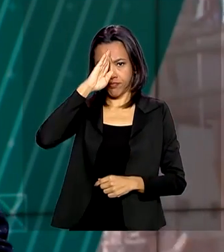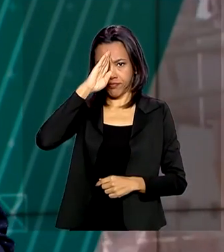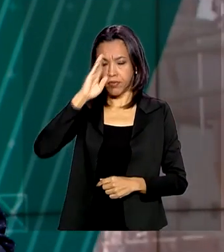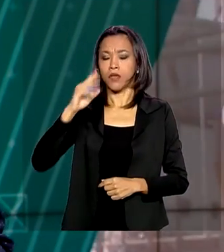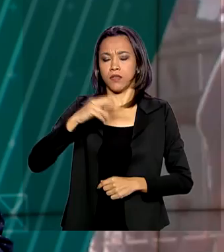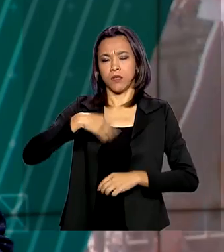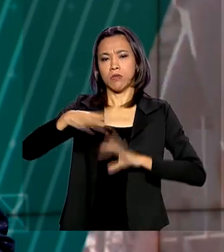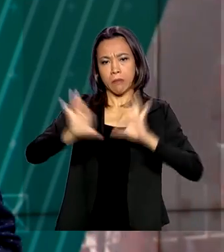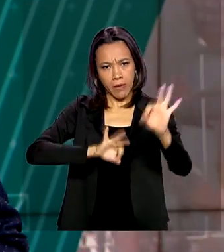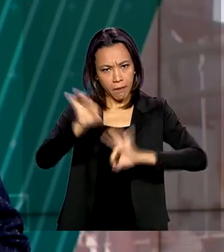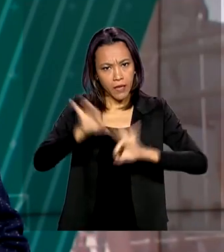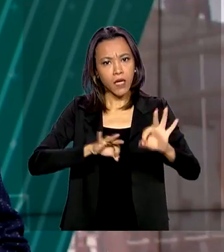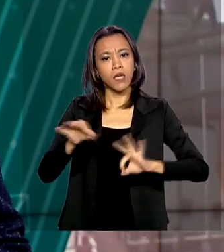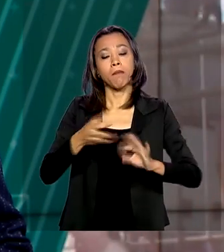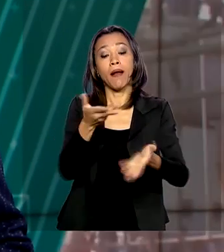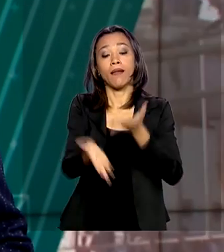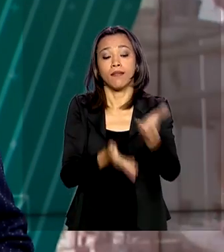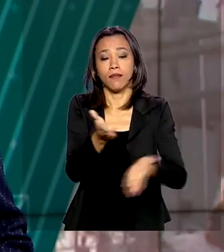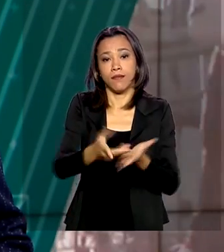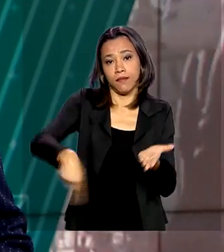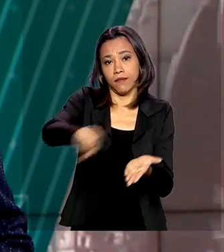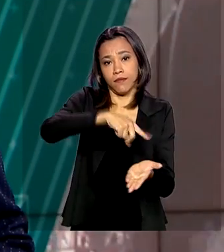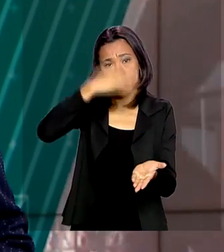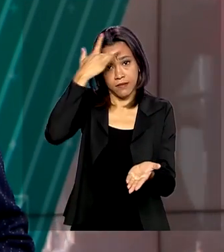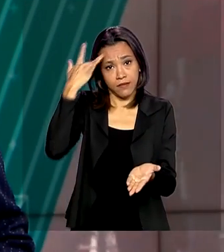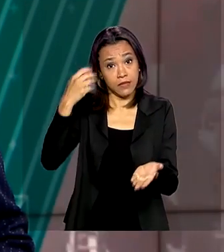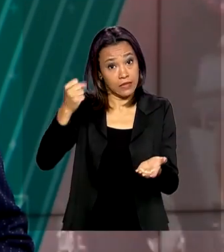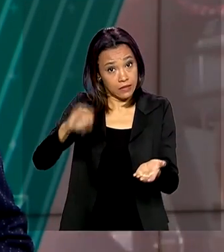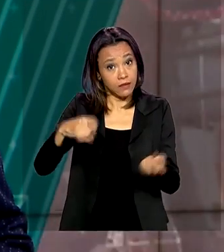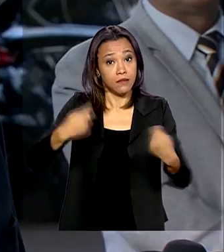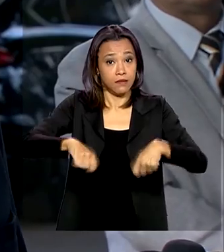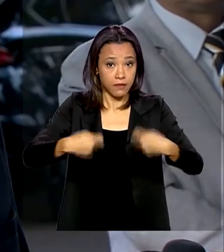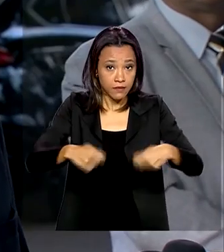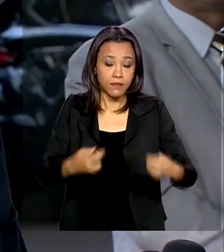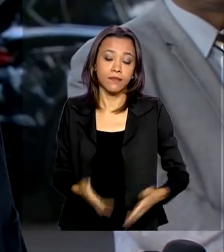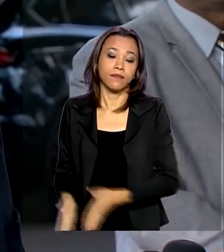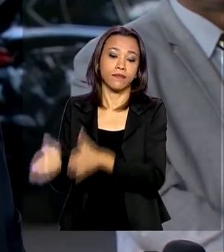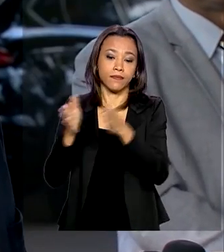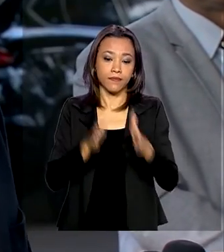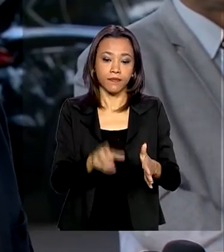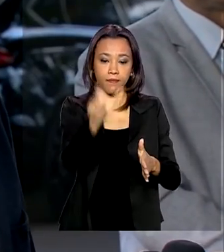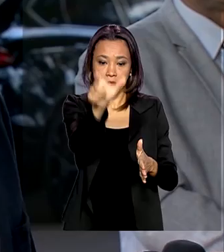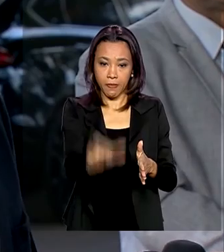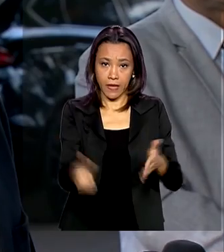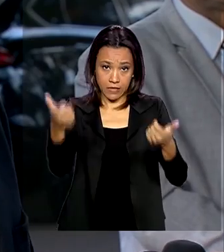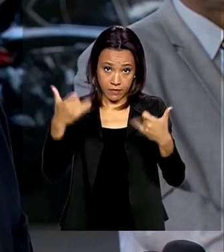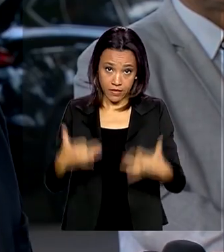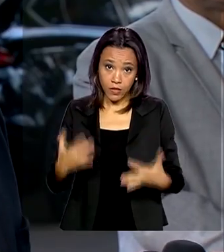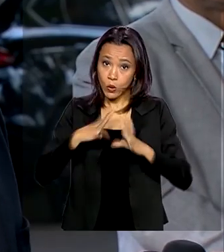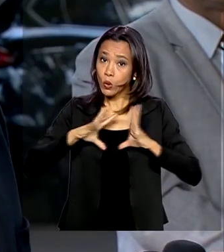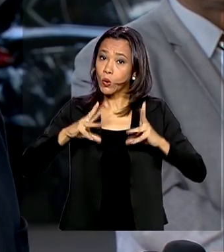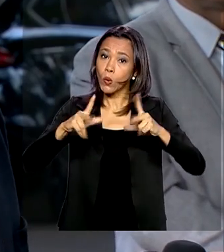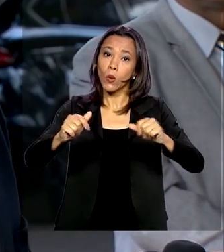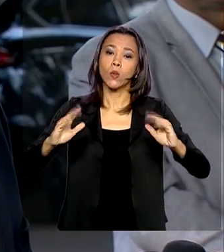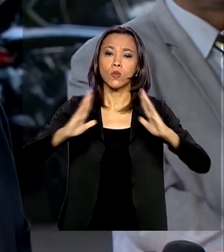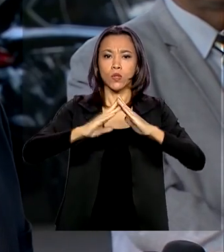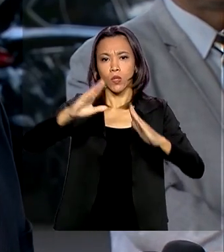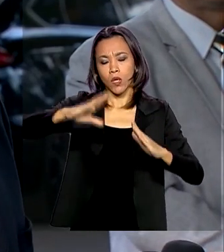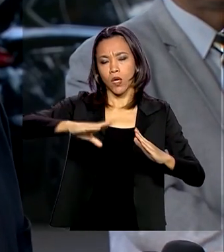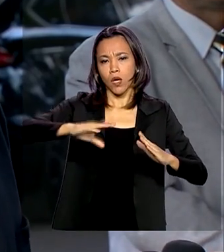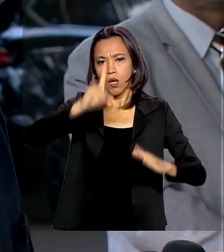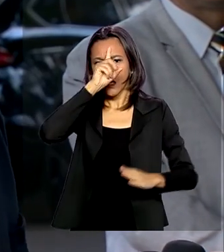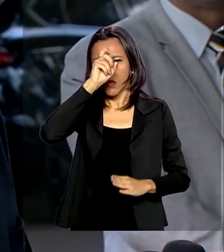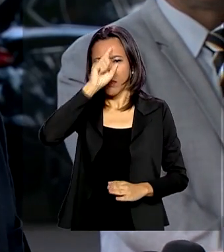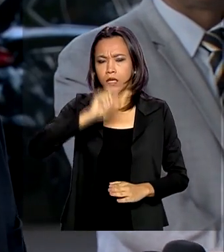para atender a população em caso de necessidade. Todos os hospitais das Forças Armadas, militares,